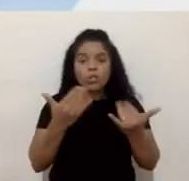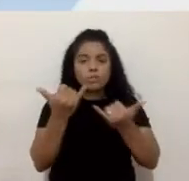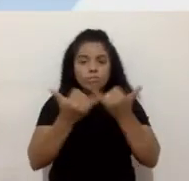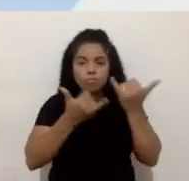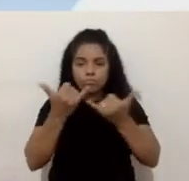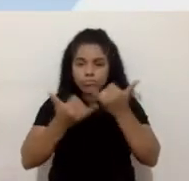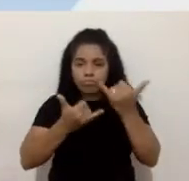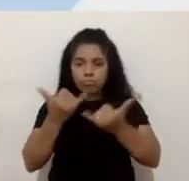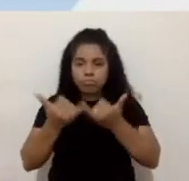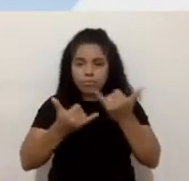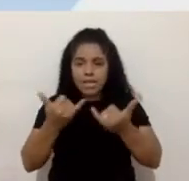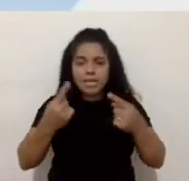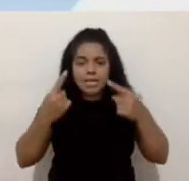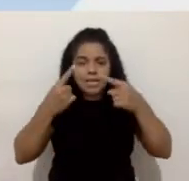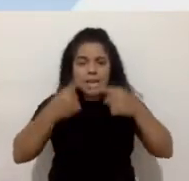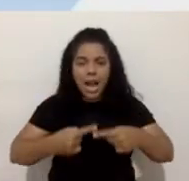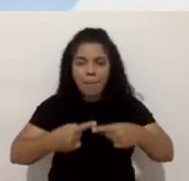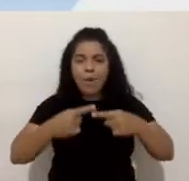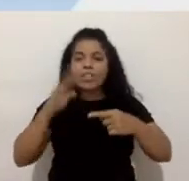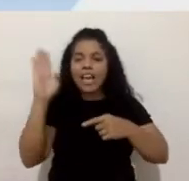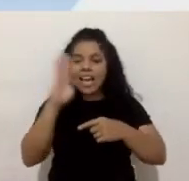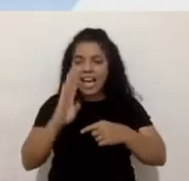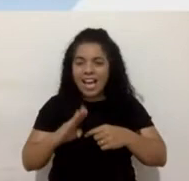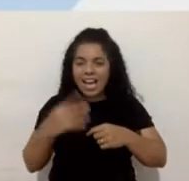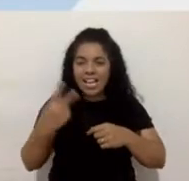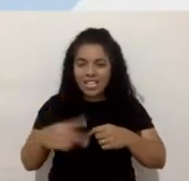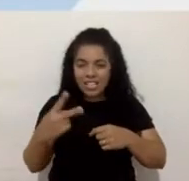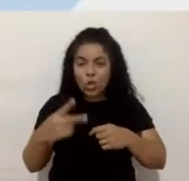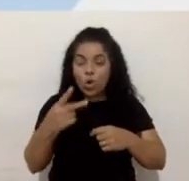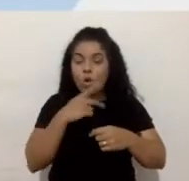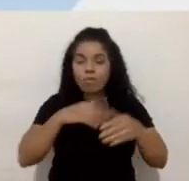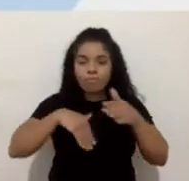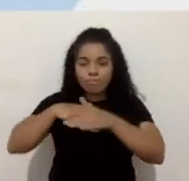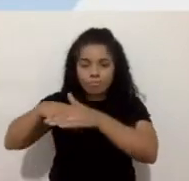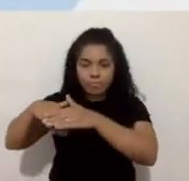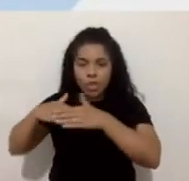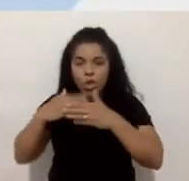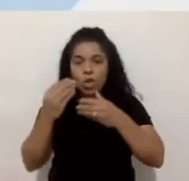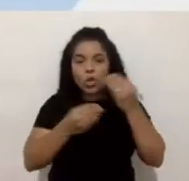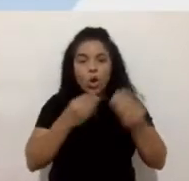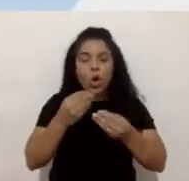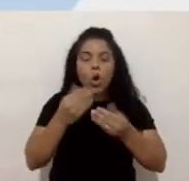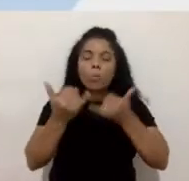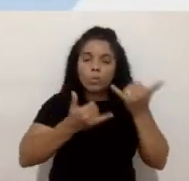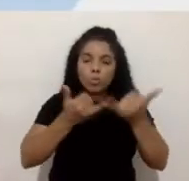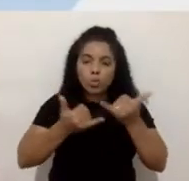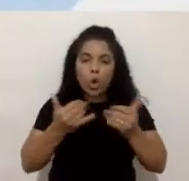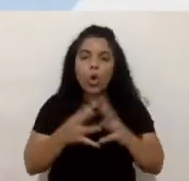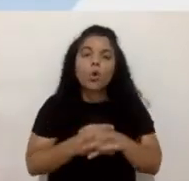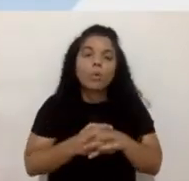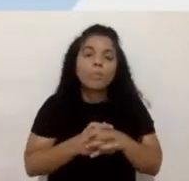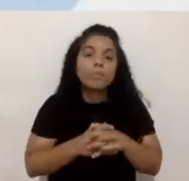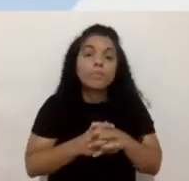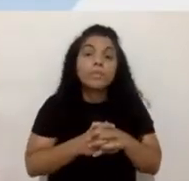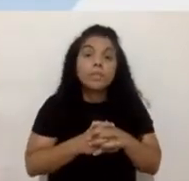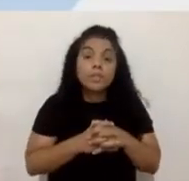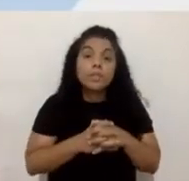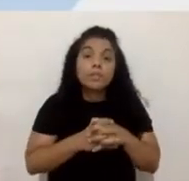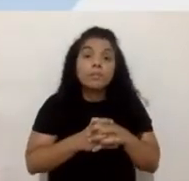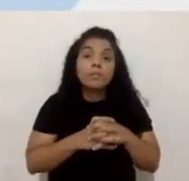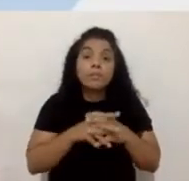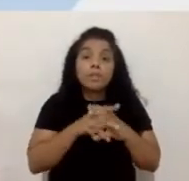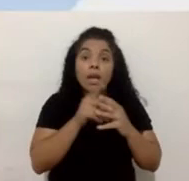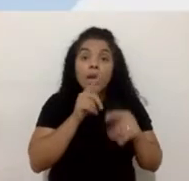Brasileiro como base, né, como conceito do jogo, ele está sendo aí o produto que está